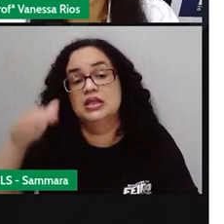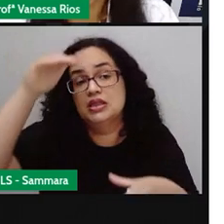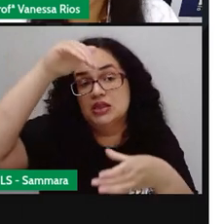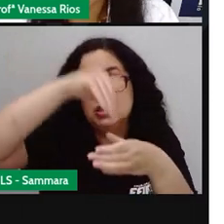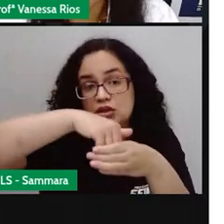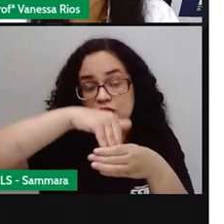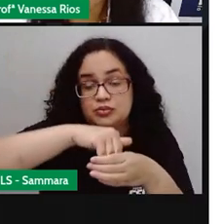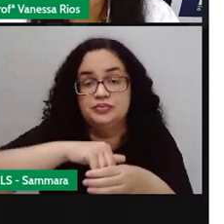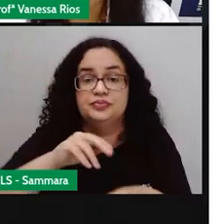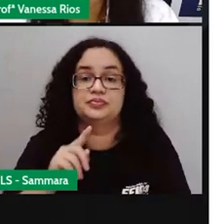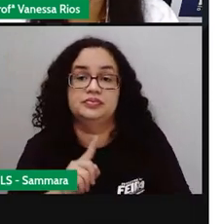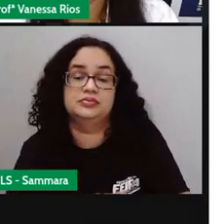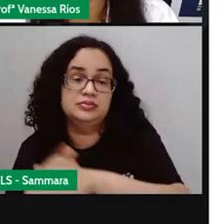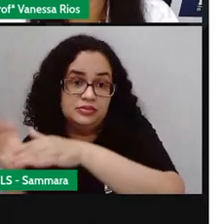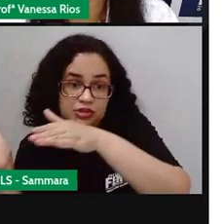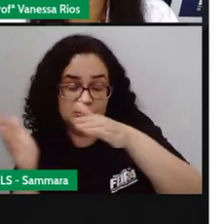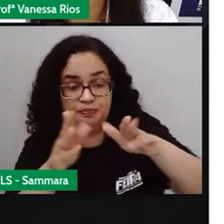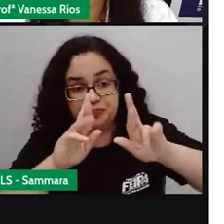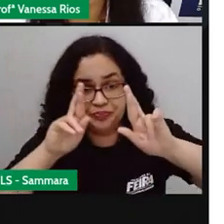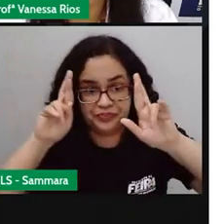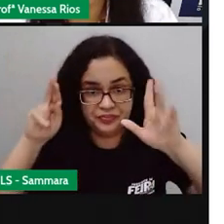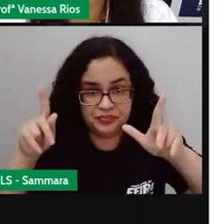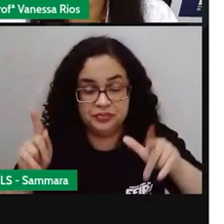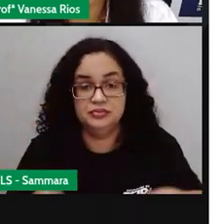de tempos distintos.